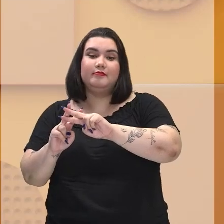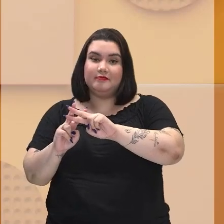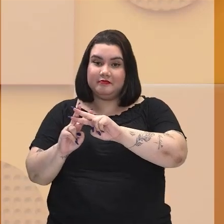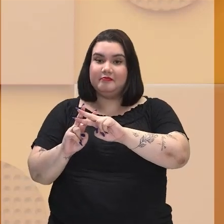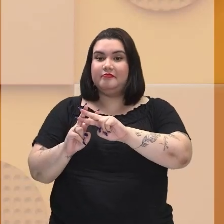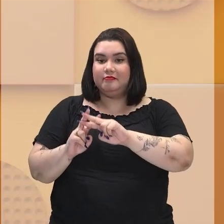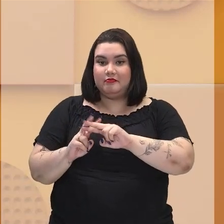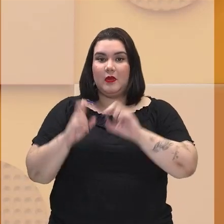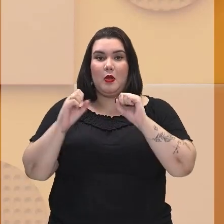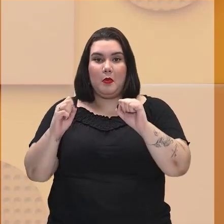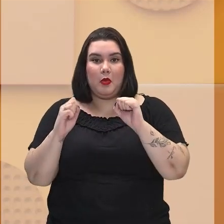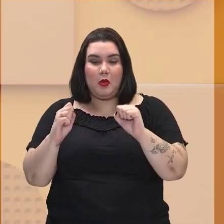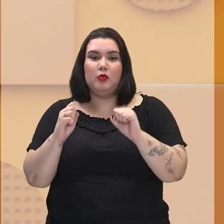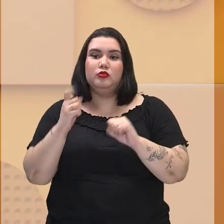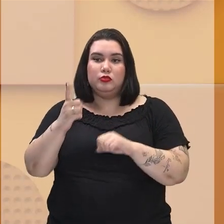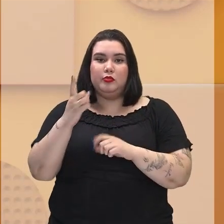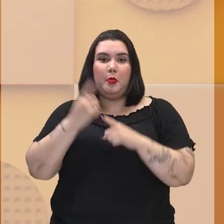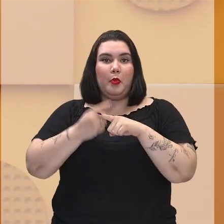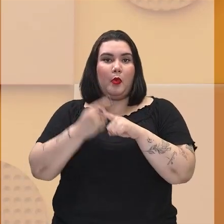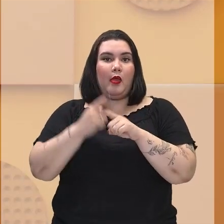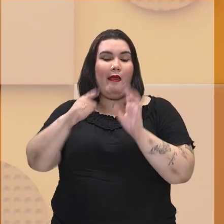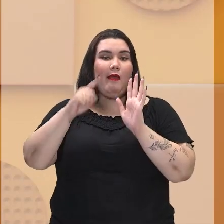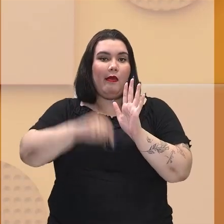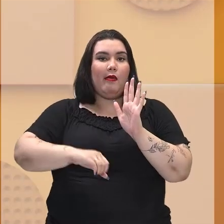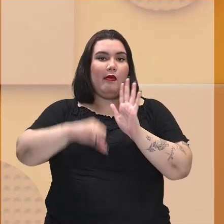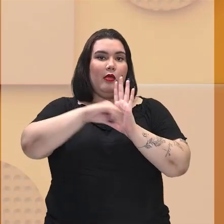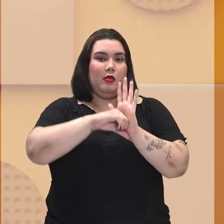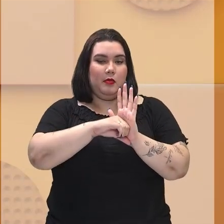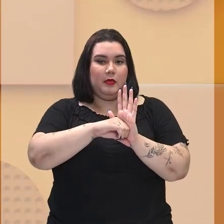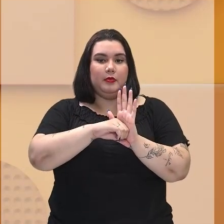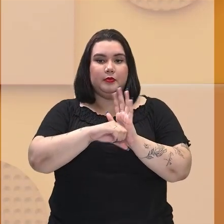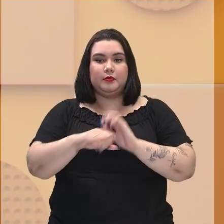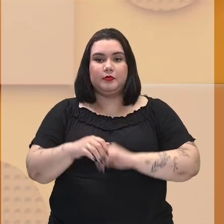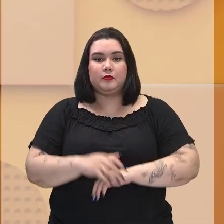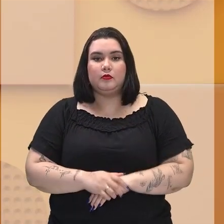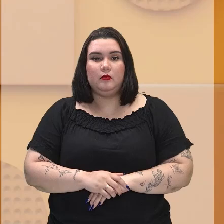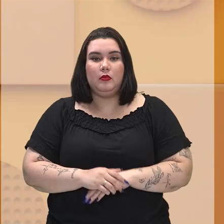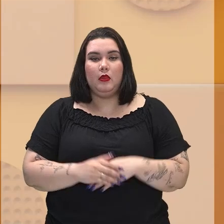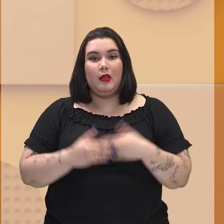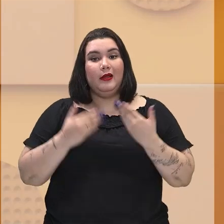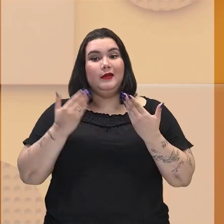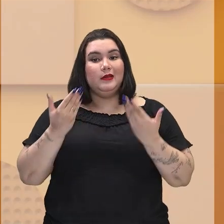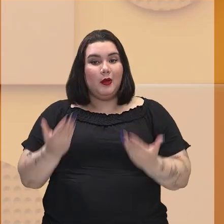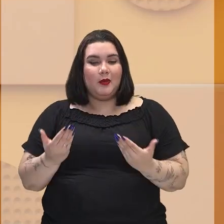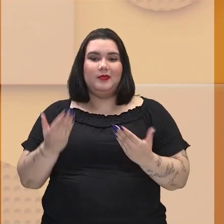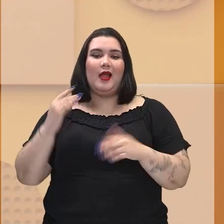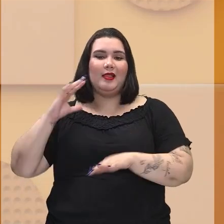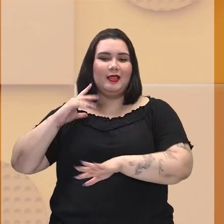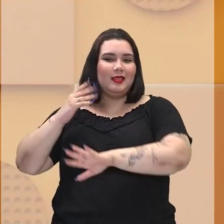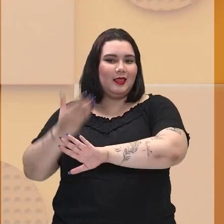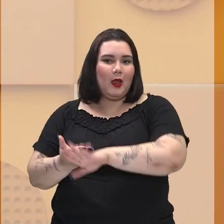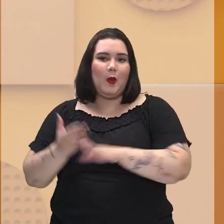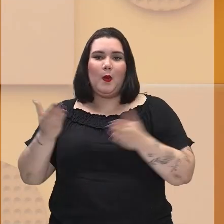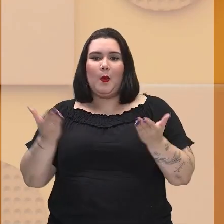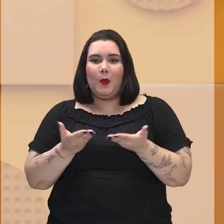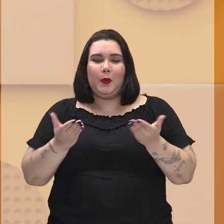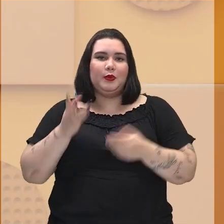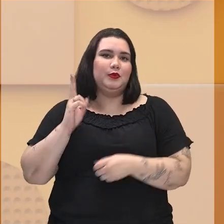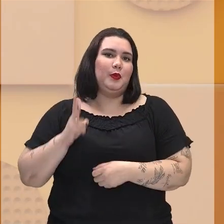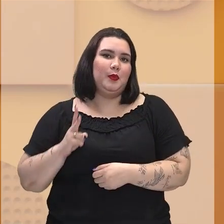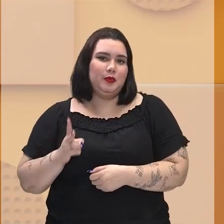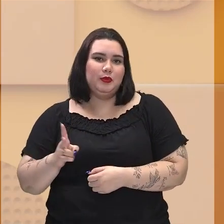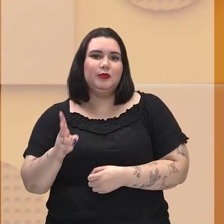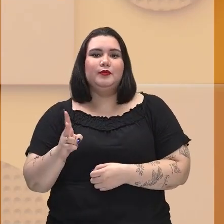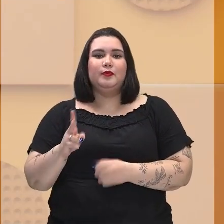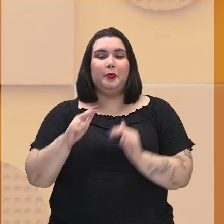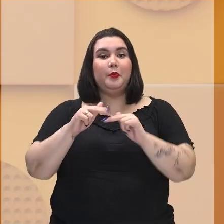nos termos da lei, por conta do racismo. Então, infelizmente, ainda temos essa questão presente nos dias de hoje.